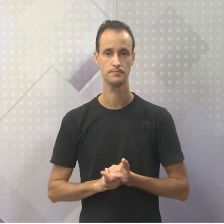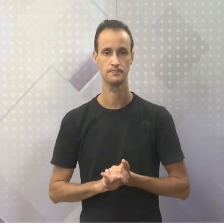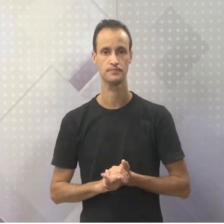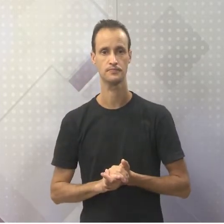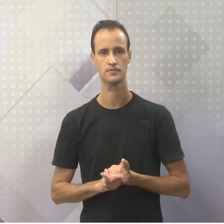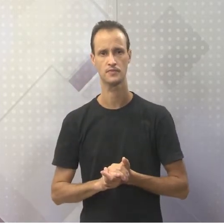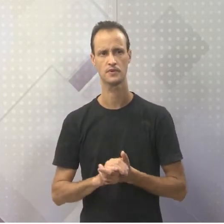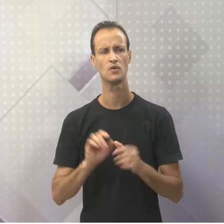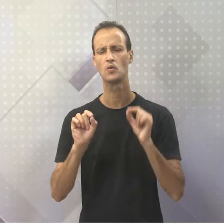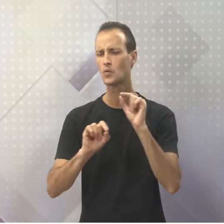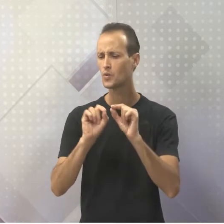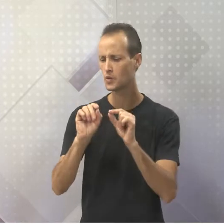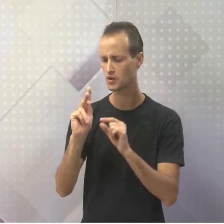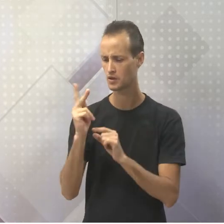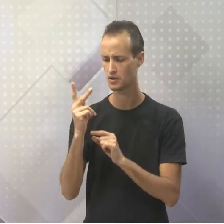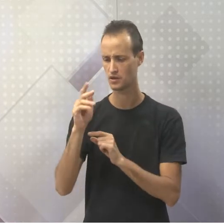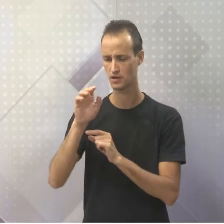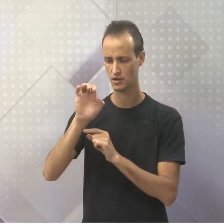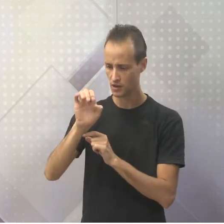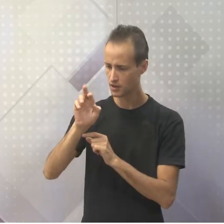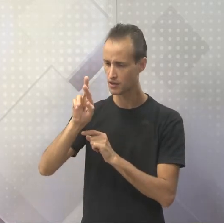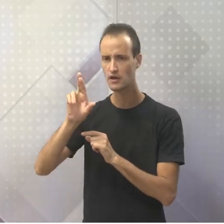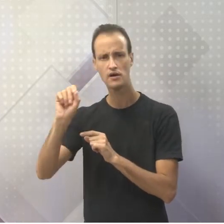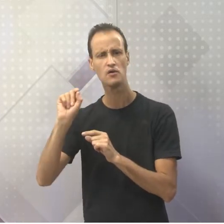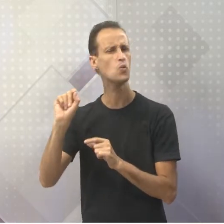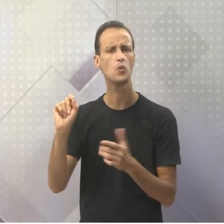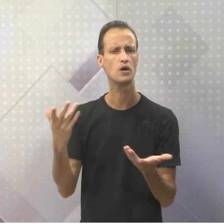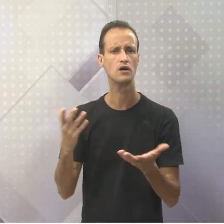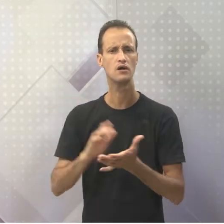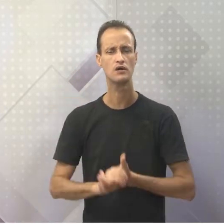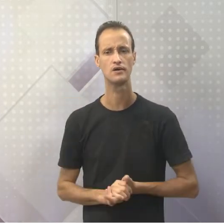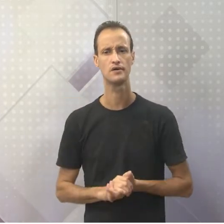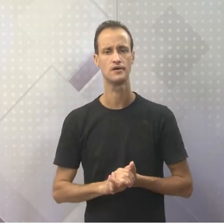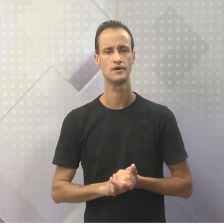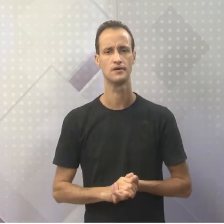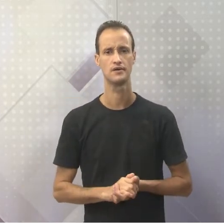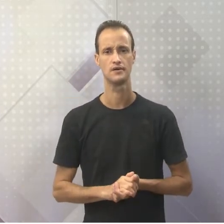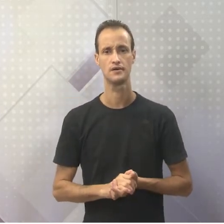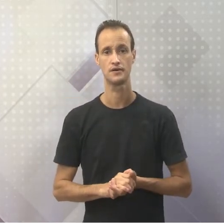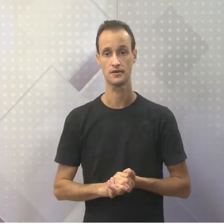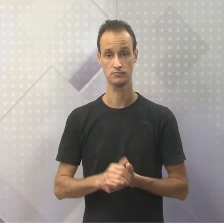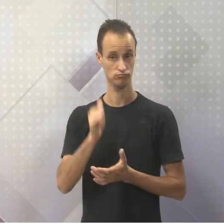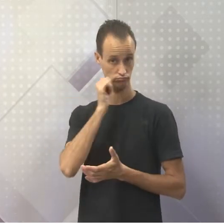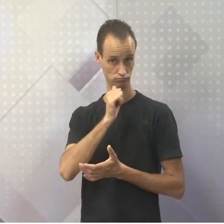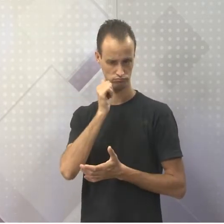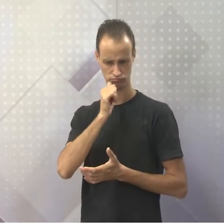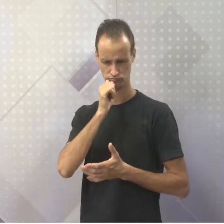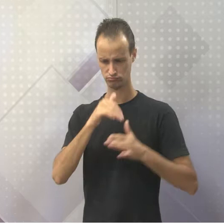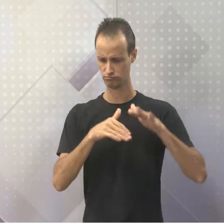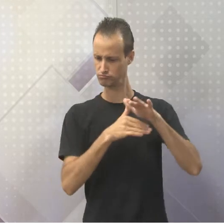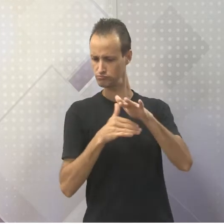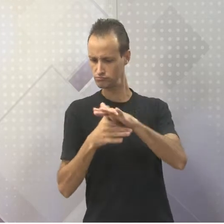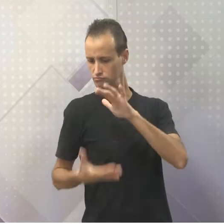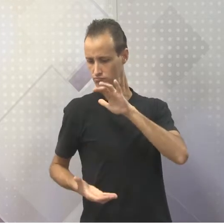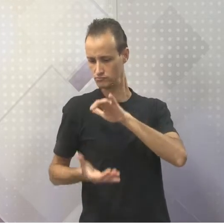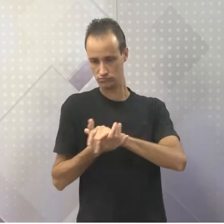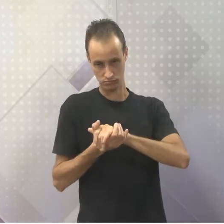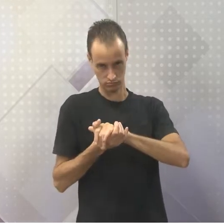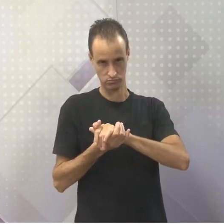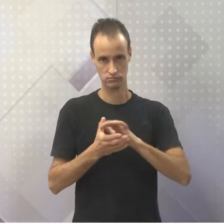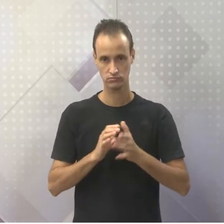O que era, era, ela era, olha só. Deus é que protegia o casamento,